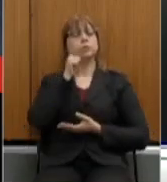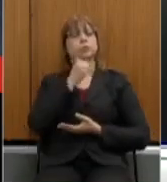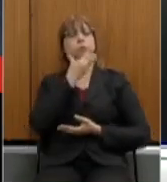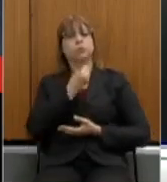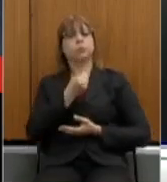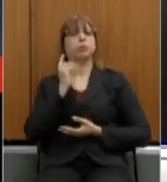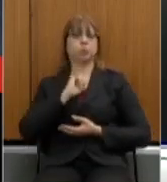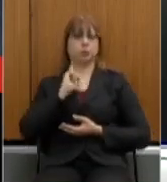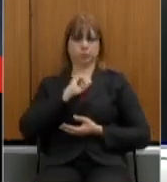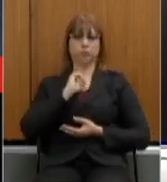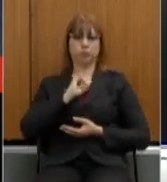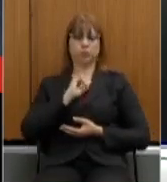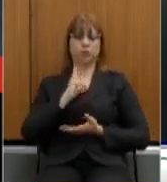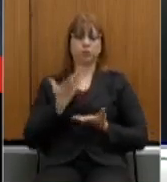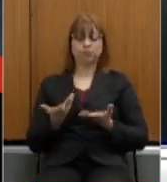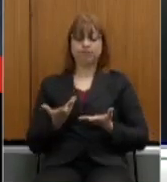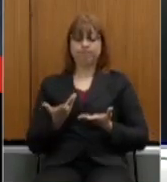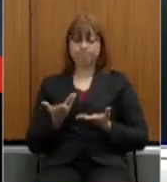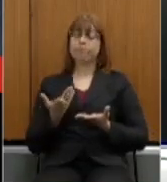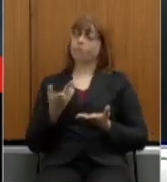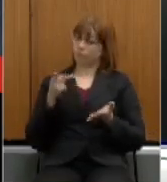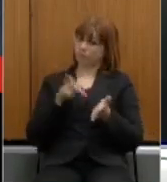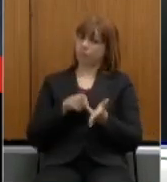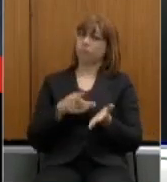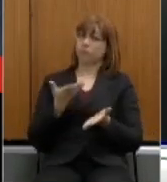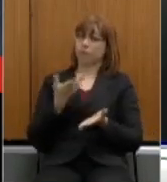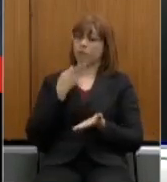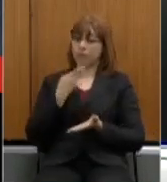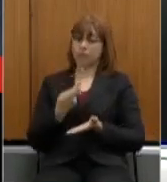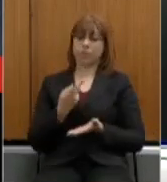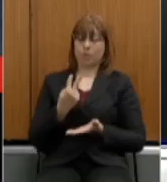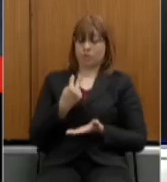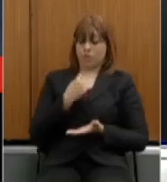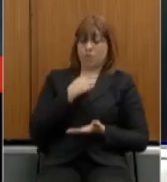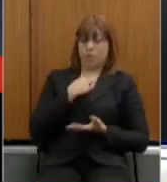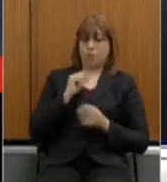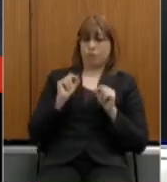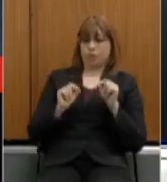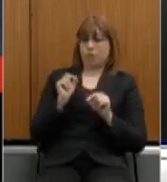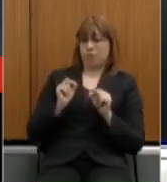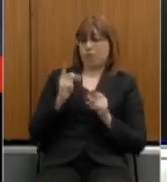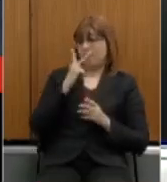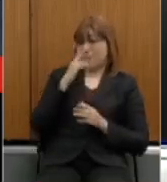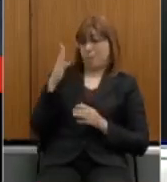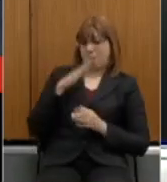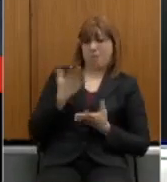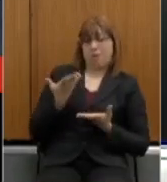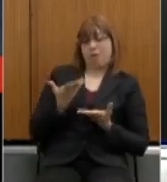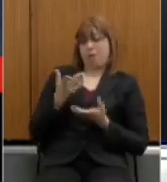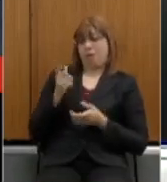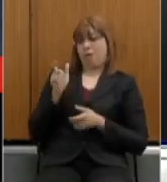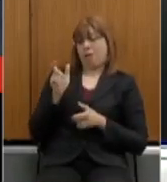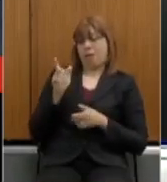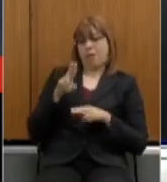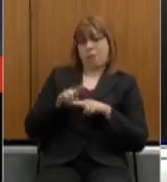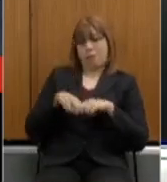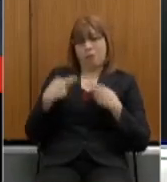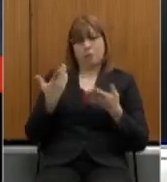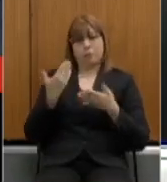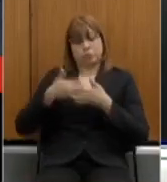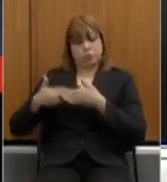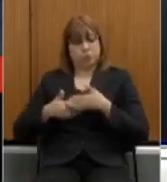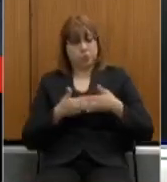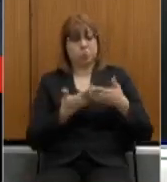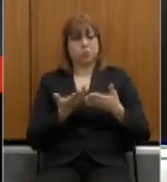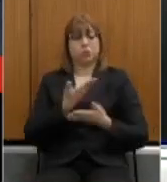Reitero que não podemos transformar em vilões das contas públicas aqueles que, por capacidade, se tornaram servidores